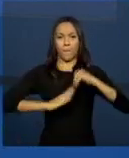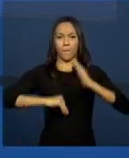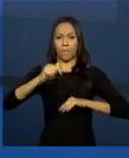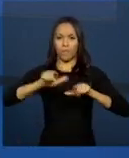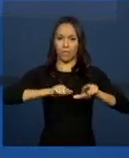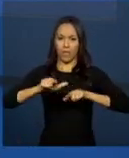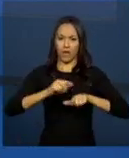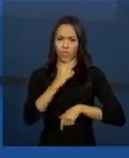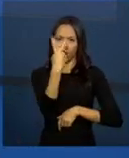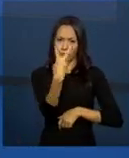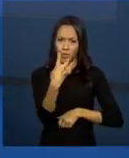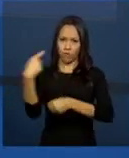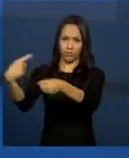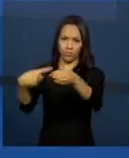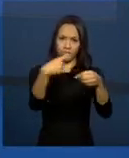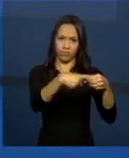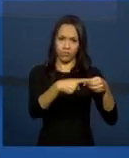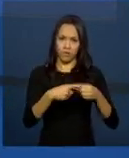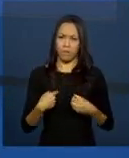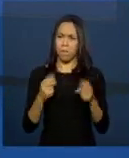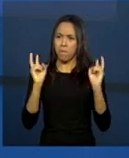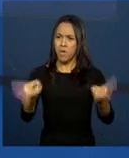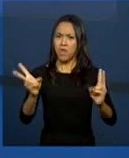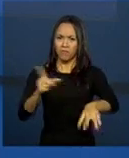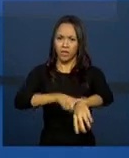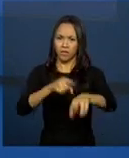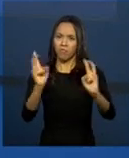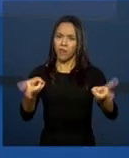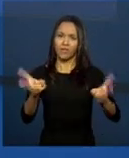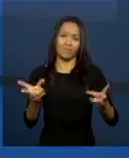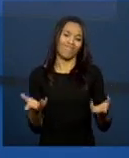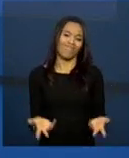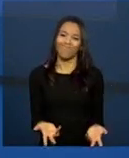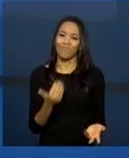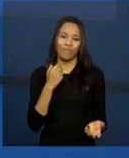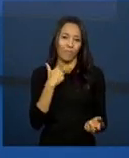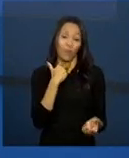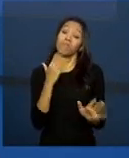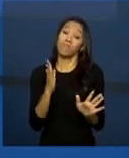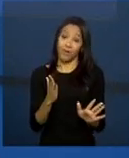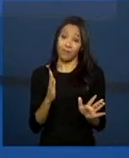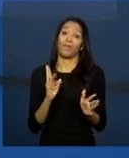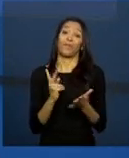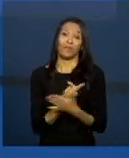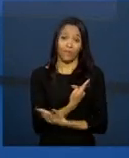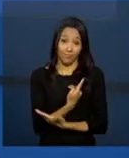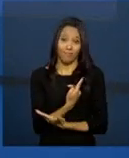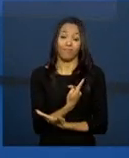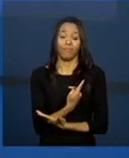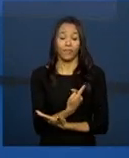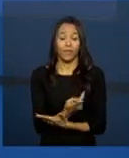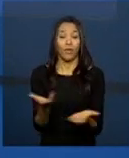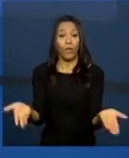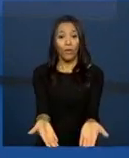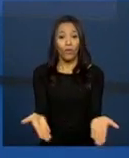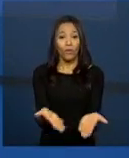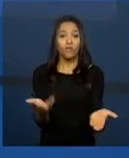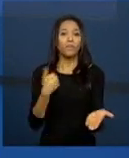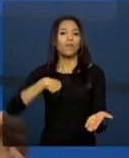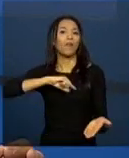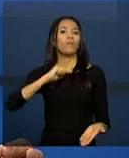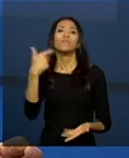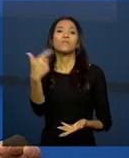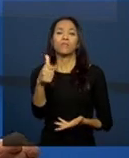um município. Mas isso realmente ocorre. Nessas situações, hoje, pelo menos, nós não temos